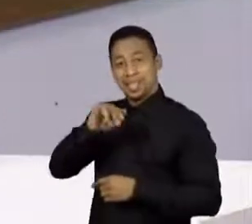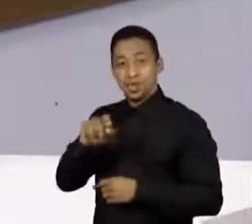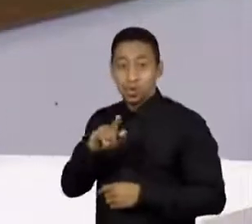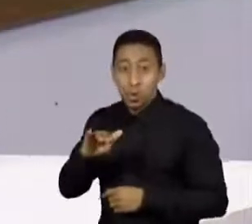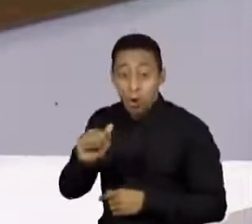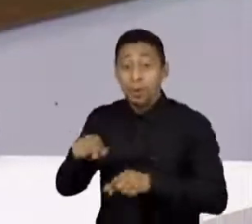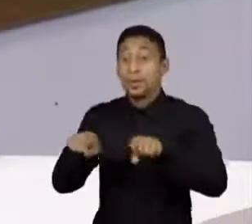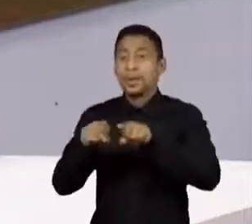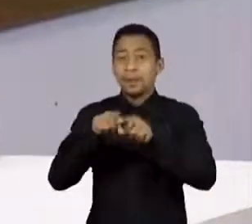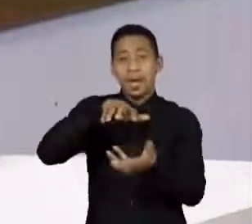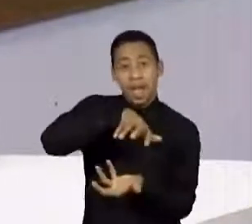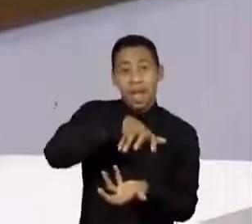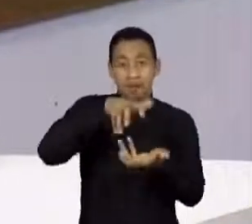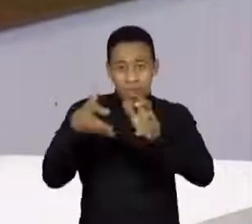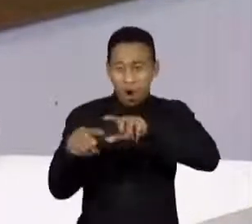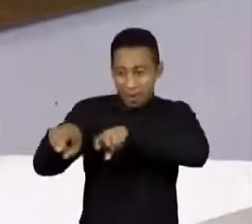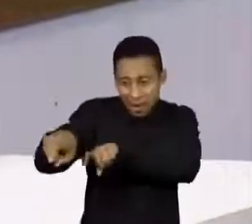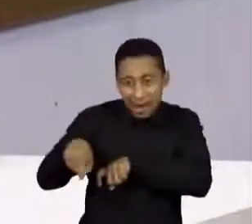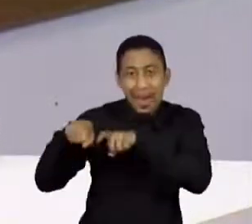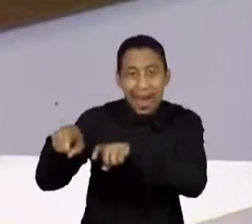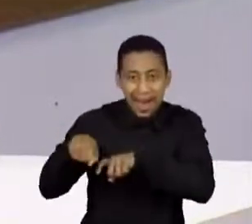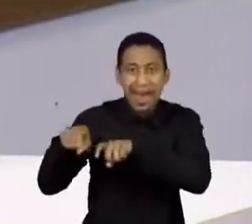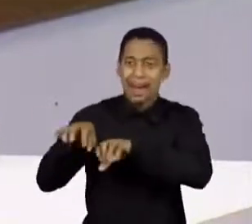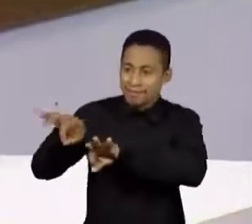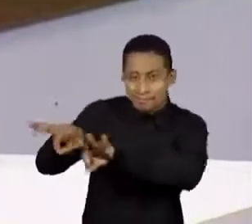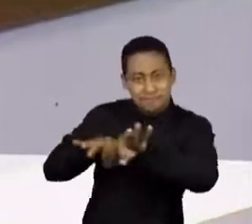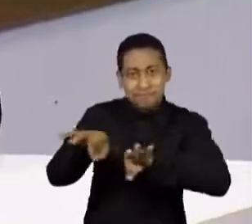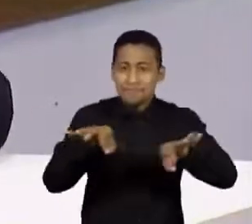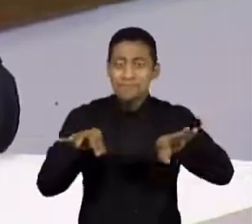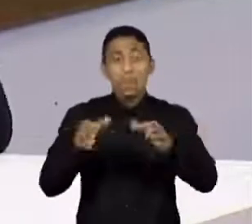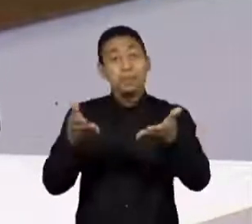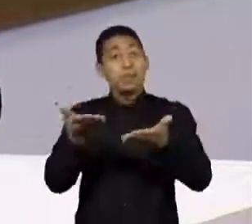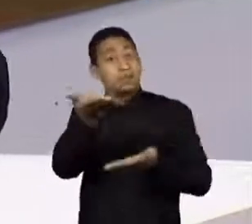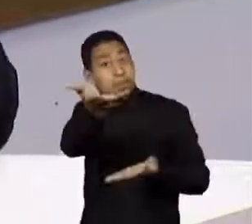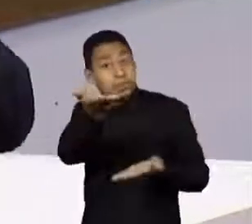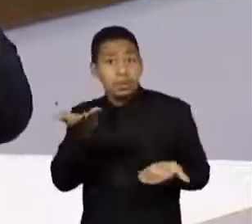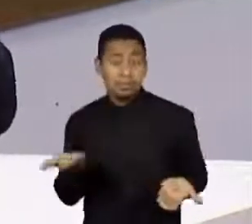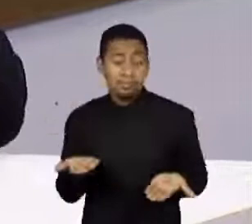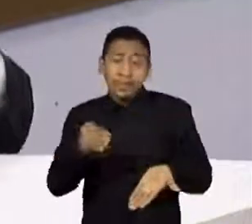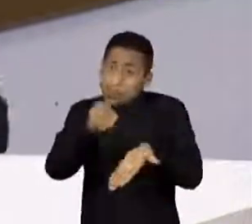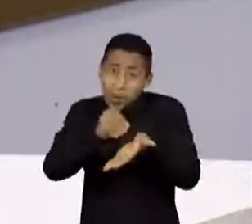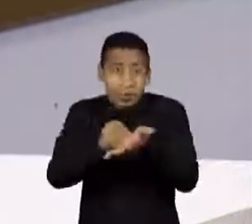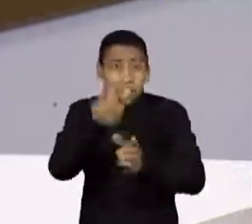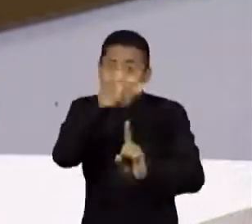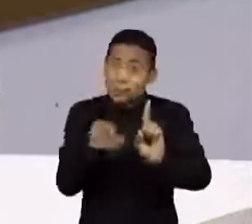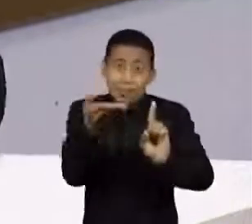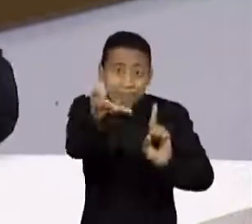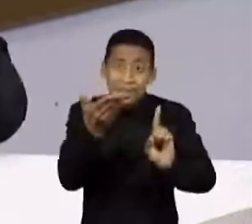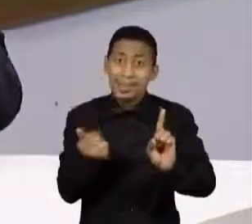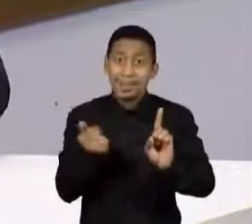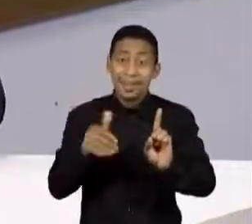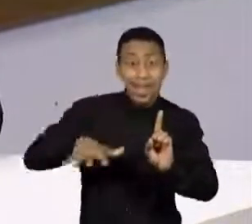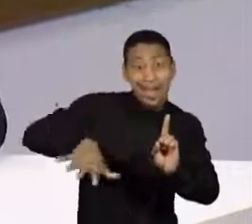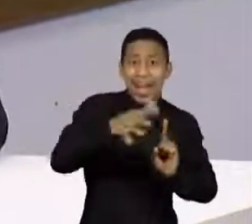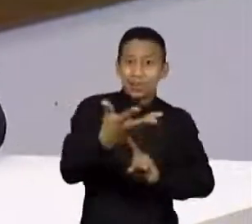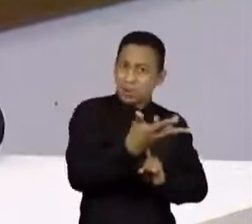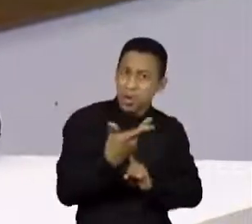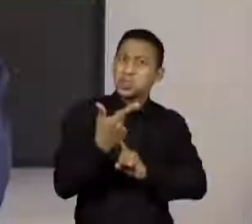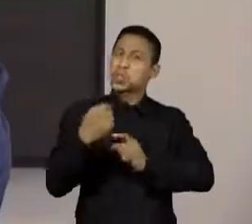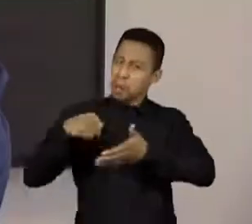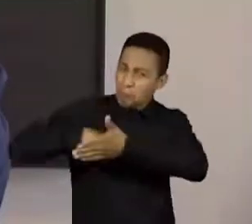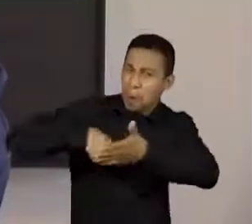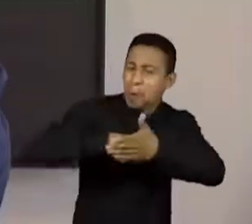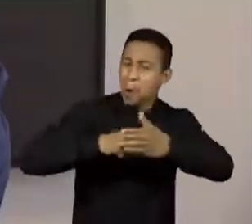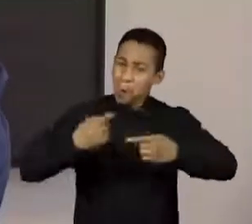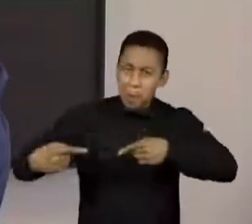Isso tudo muito pegou do Martinho. Mas você, Martinho, nunca foi incluído naquele rol dos artistas políticos, engajados,